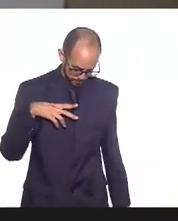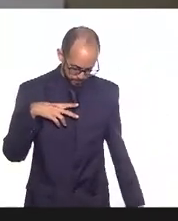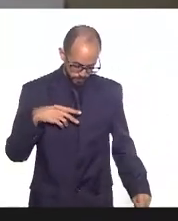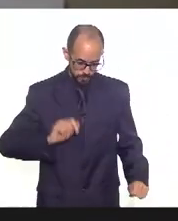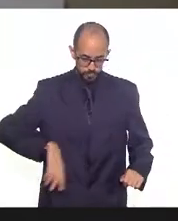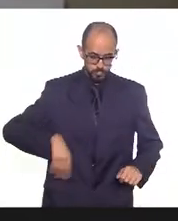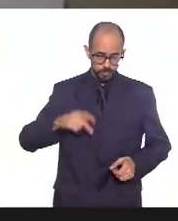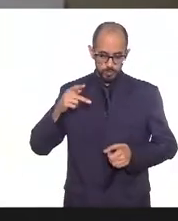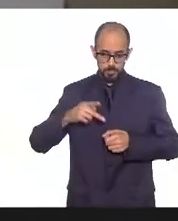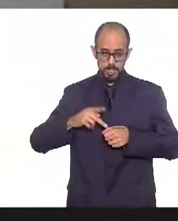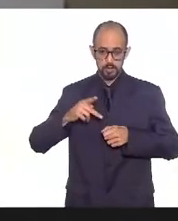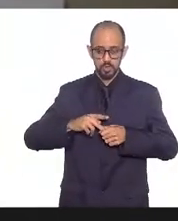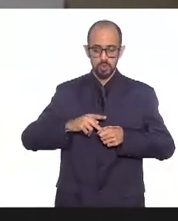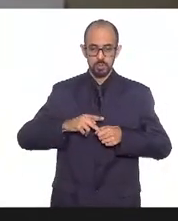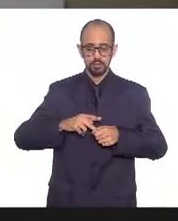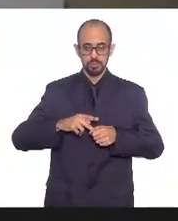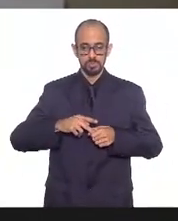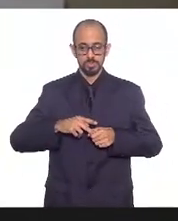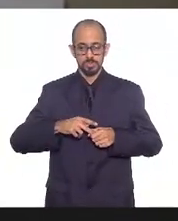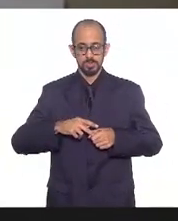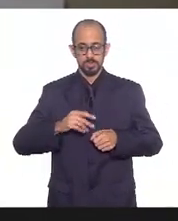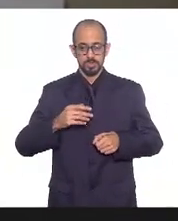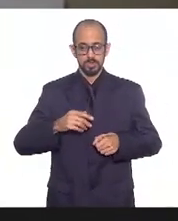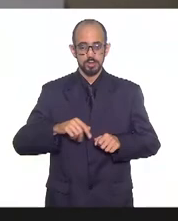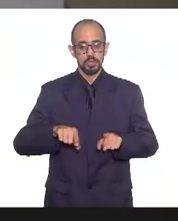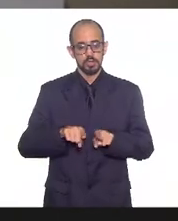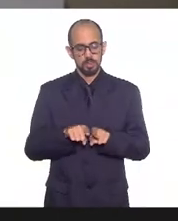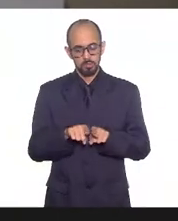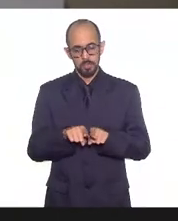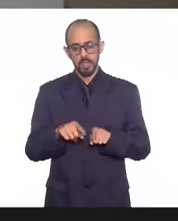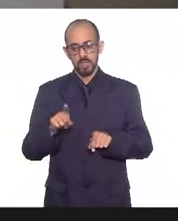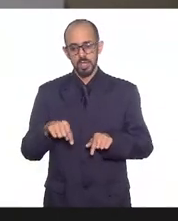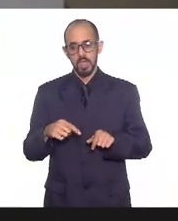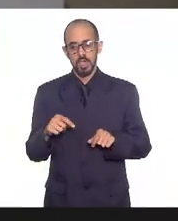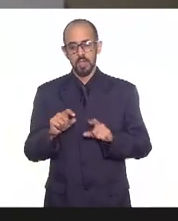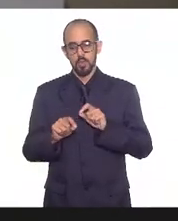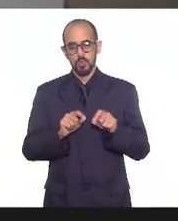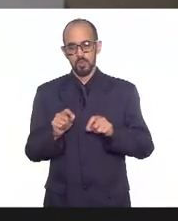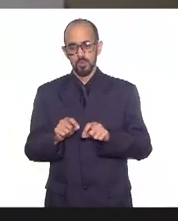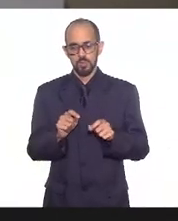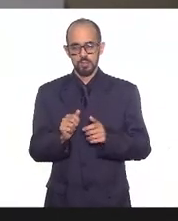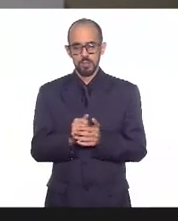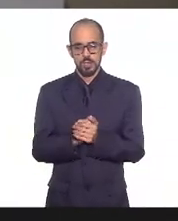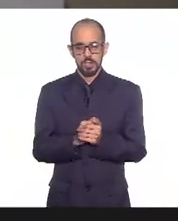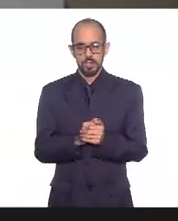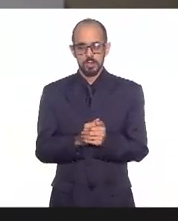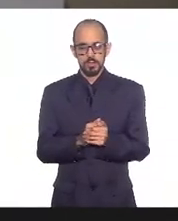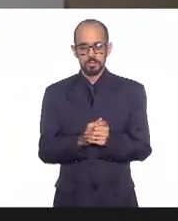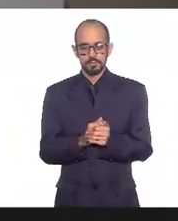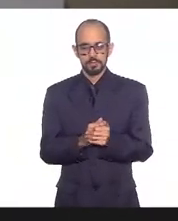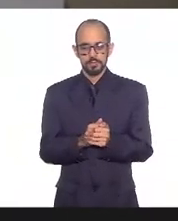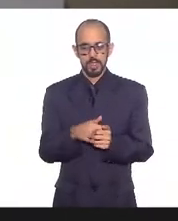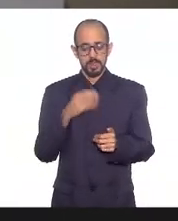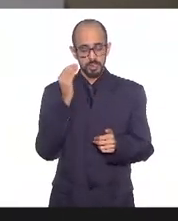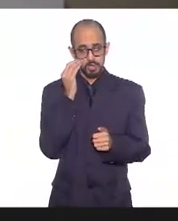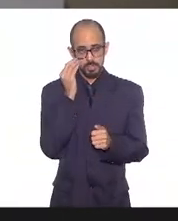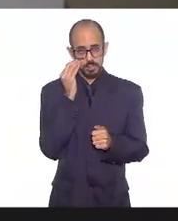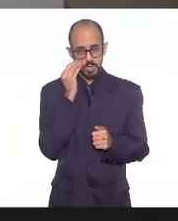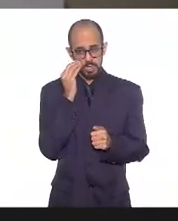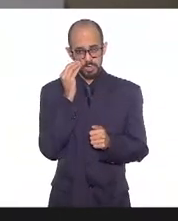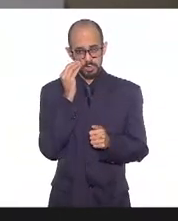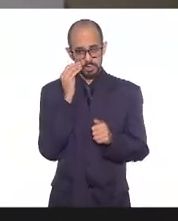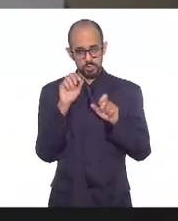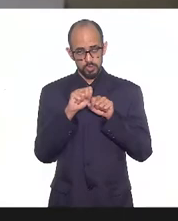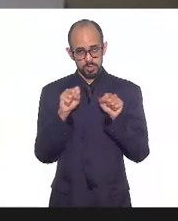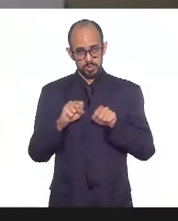ramo de petróleo e acho que também é uma questão para ser levada para a gente sabe que a testagem no sistema público